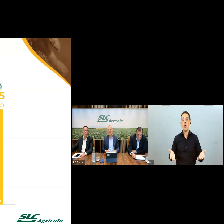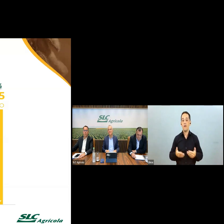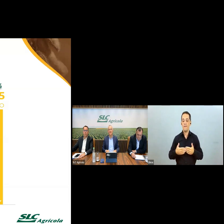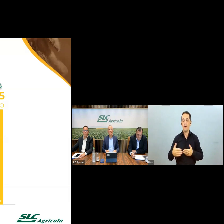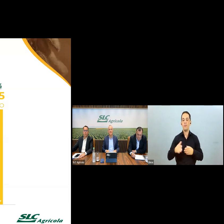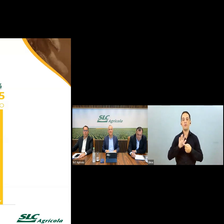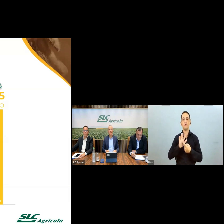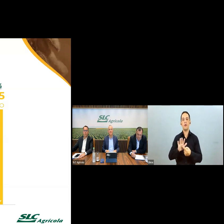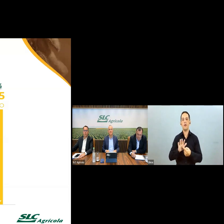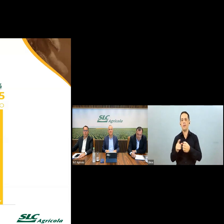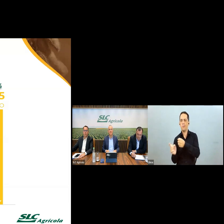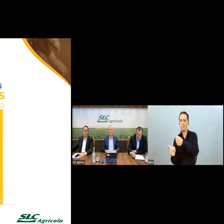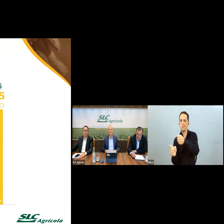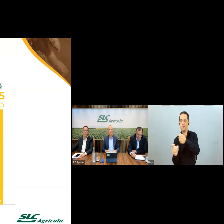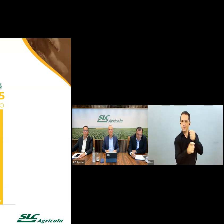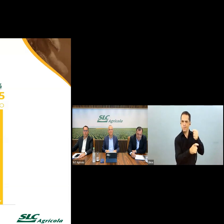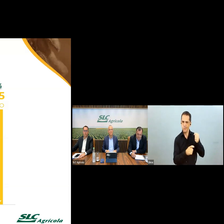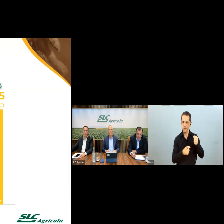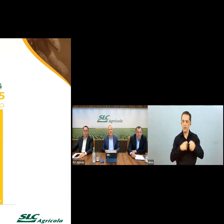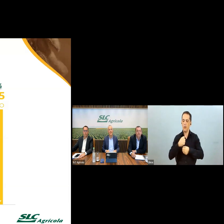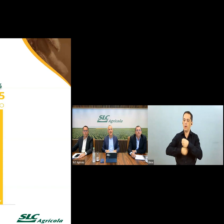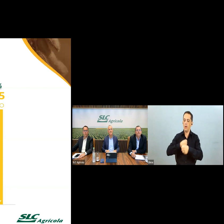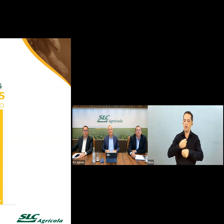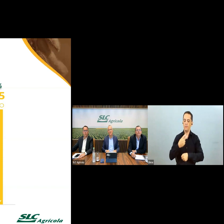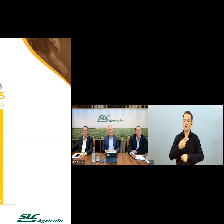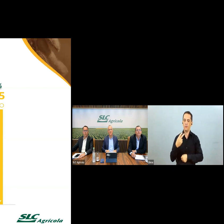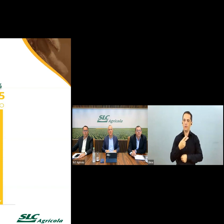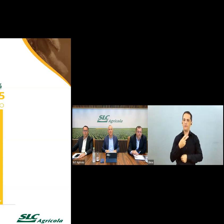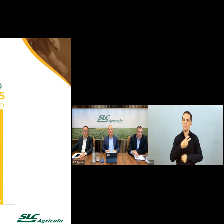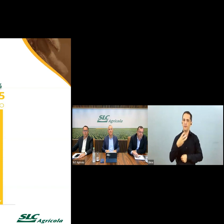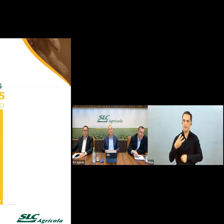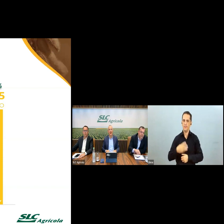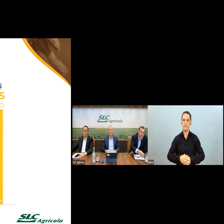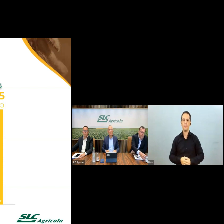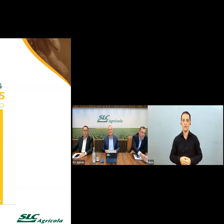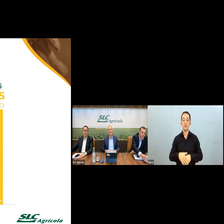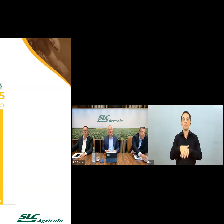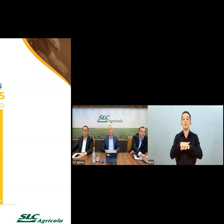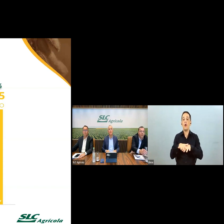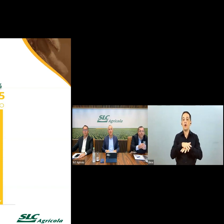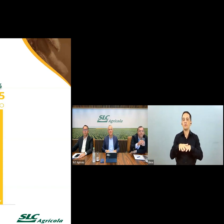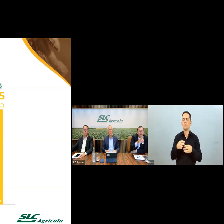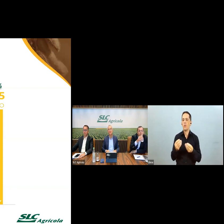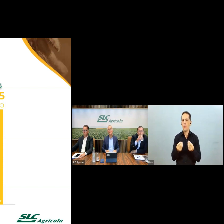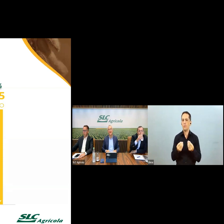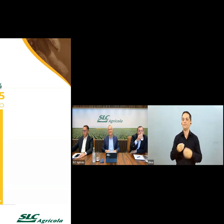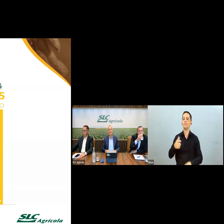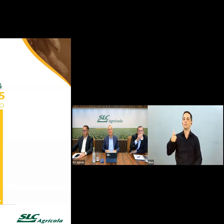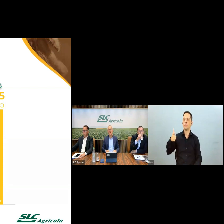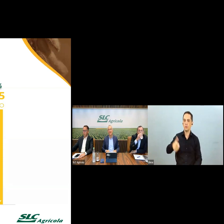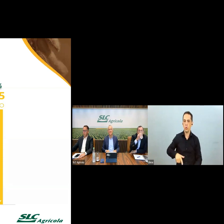estimativas para a safra 22-23. A soja inserou mais uma safra com boas